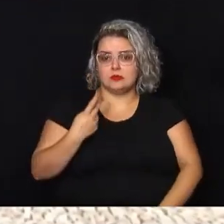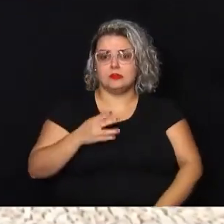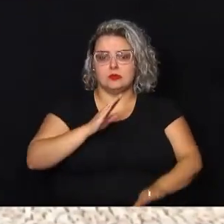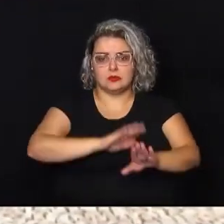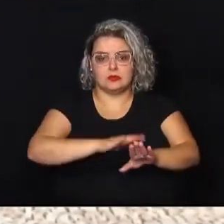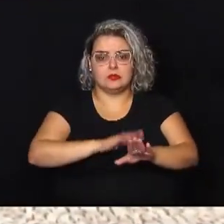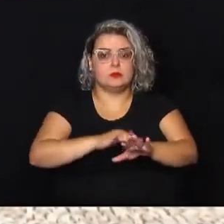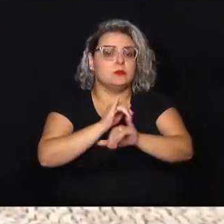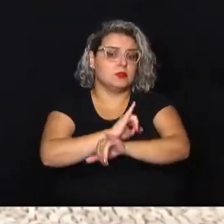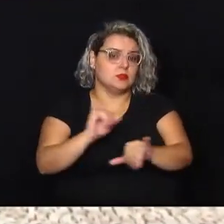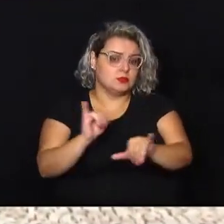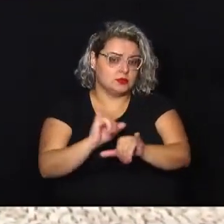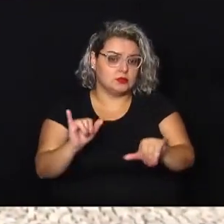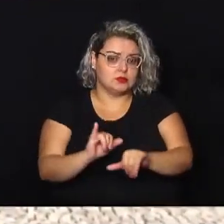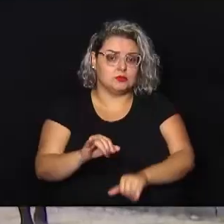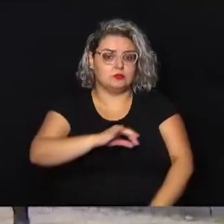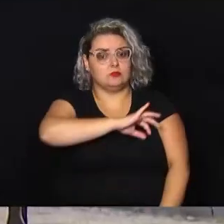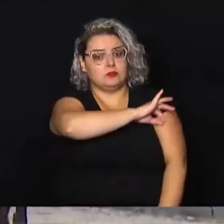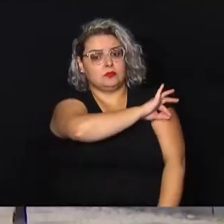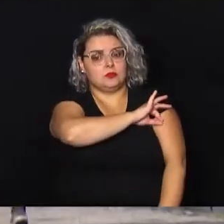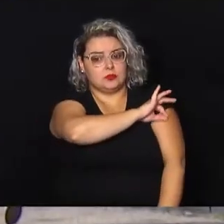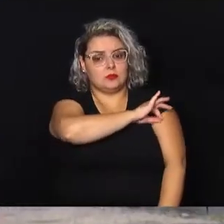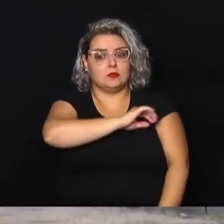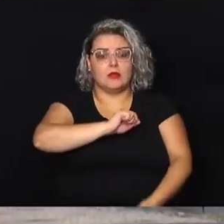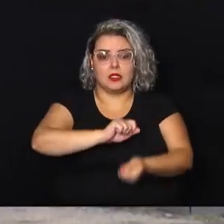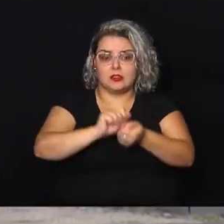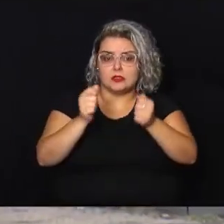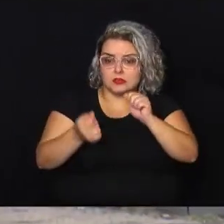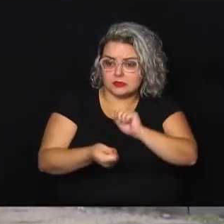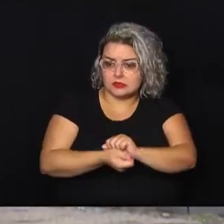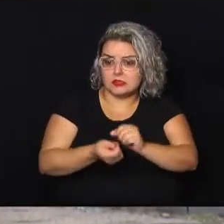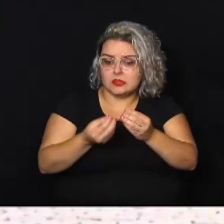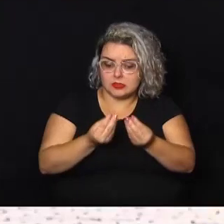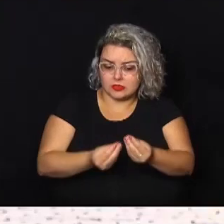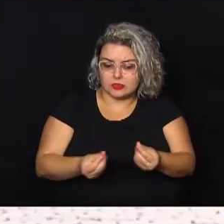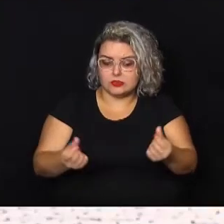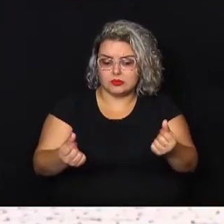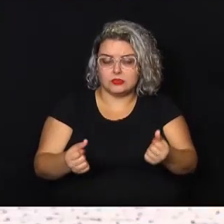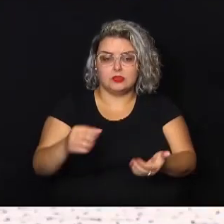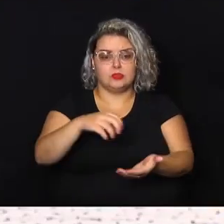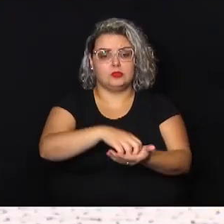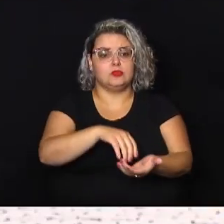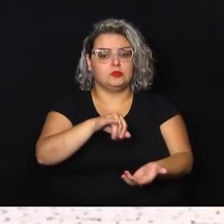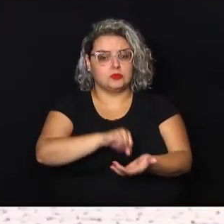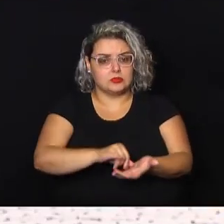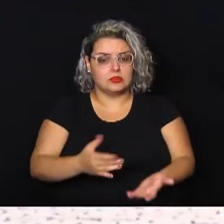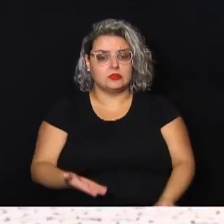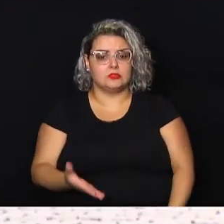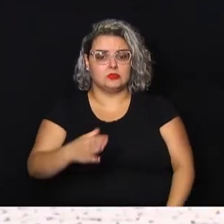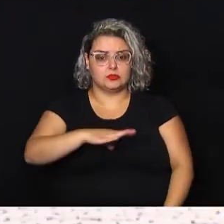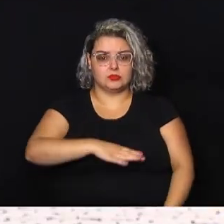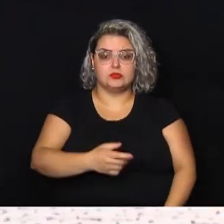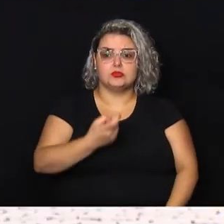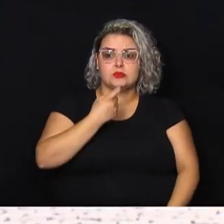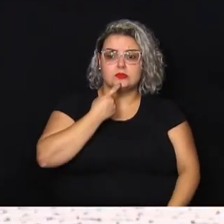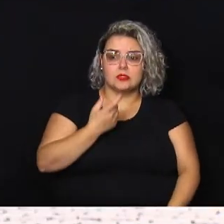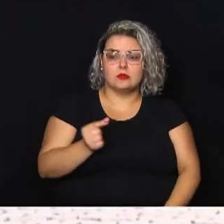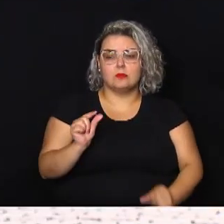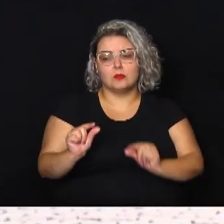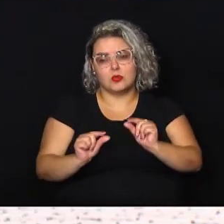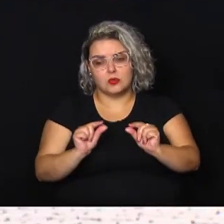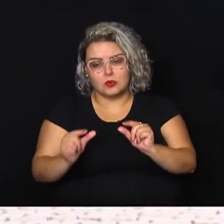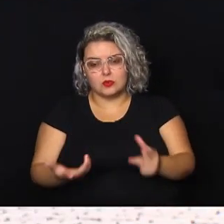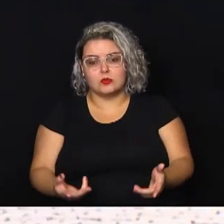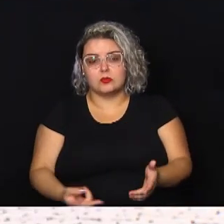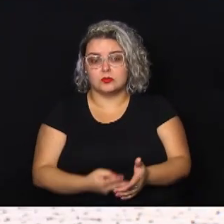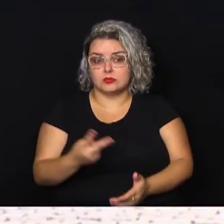anunciadas pela Prefeitura para revitalizar e requalificar o centro de Campinas ainda são tímidas. Segundo